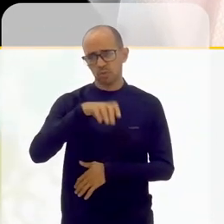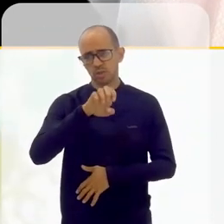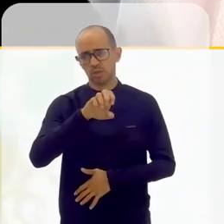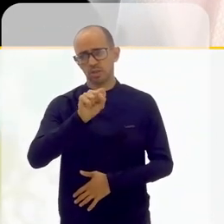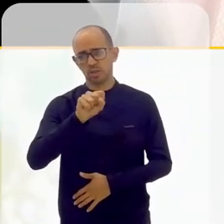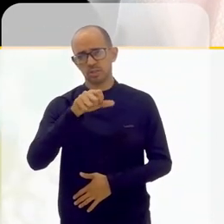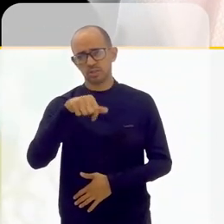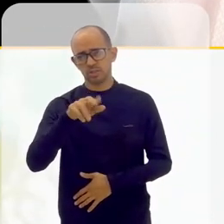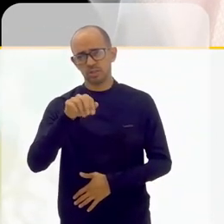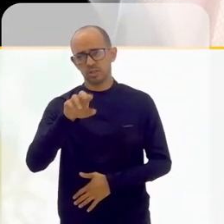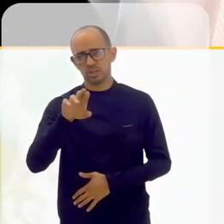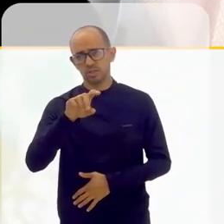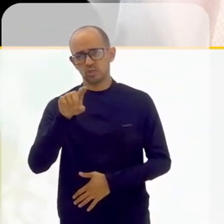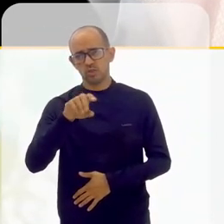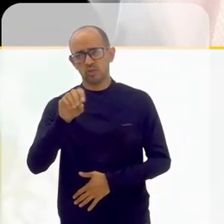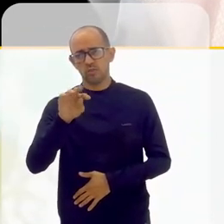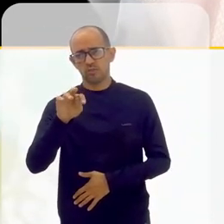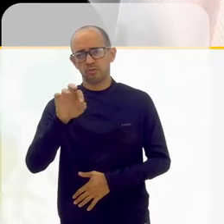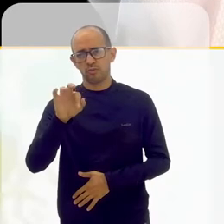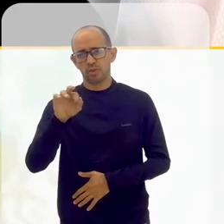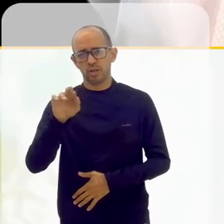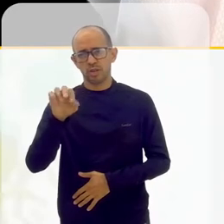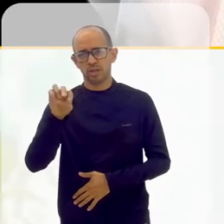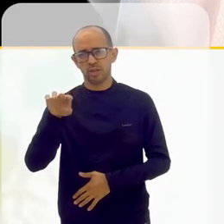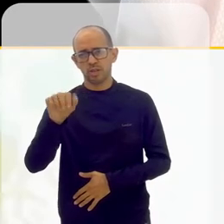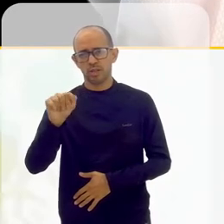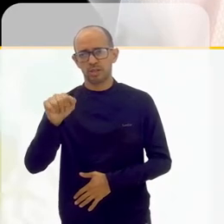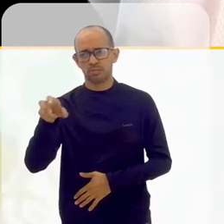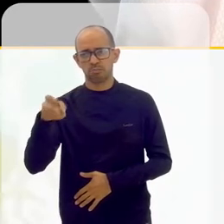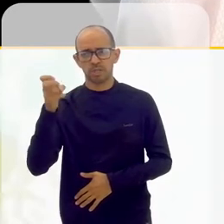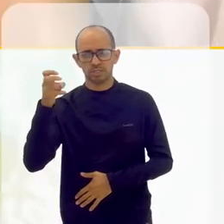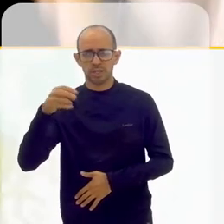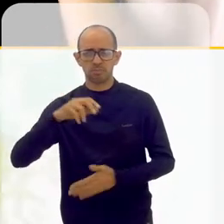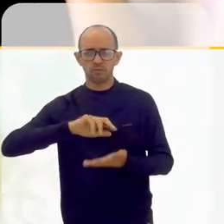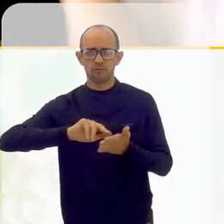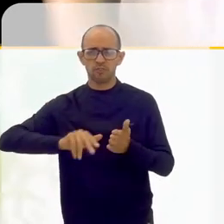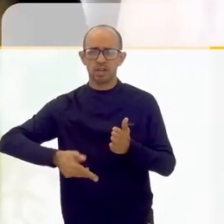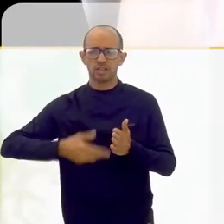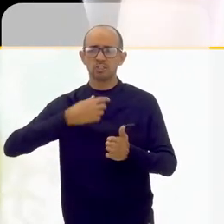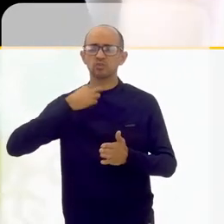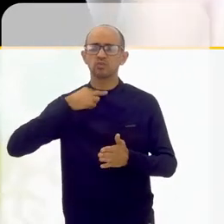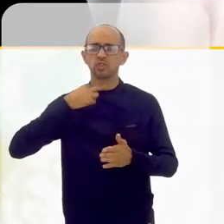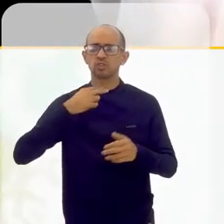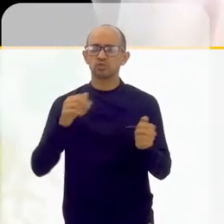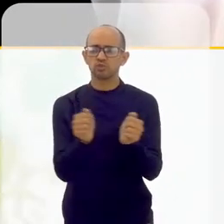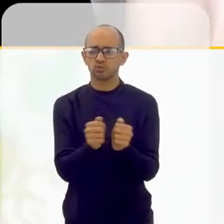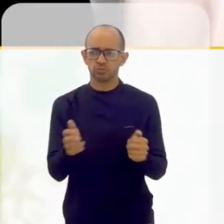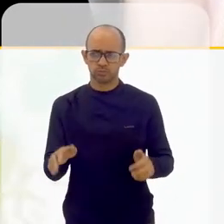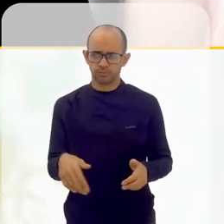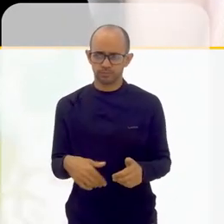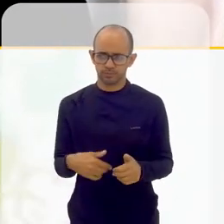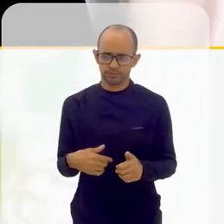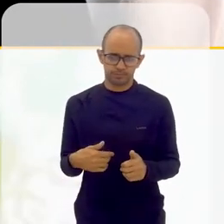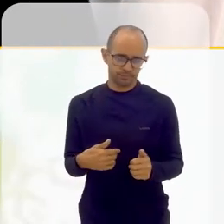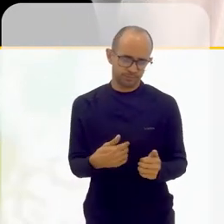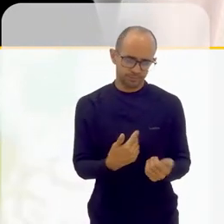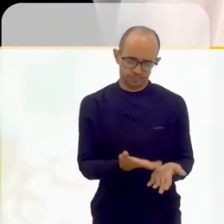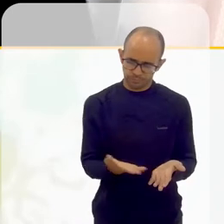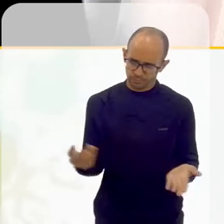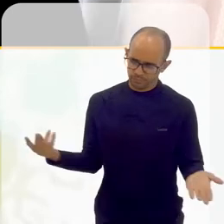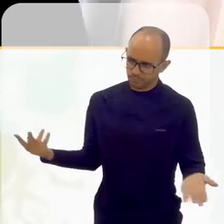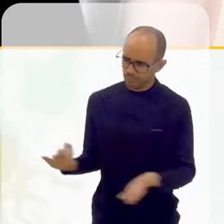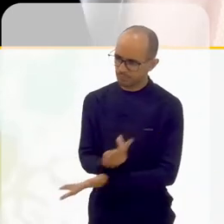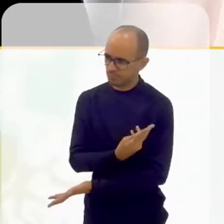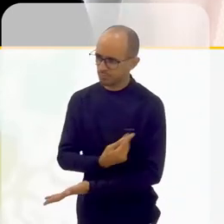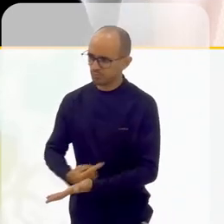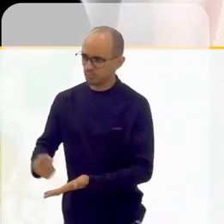esquizofrênica que ouve quatro vozes ao mesmo tempo? Então, é... Aconteceu um acordo.